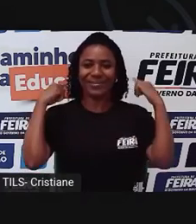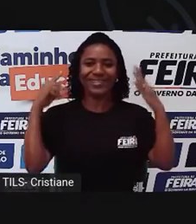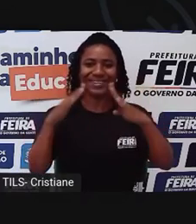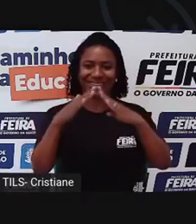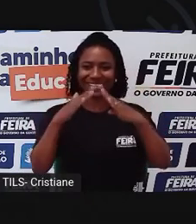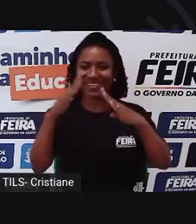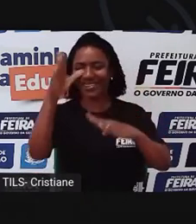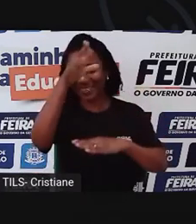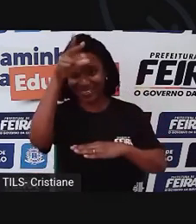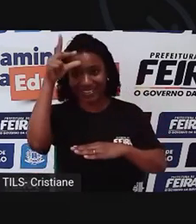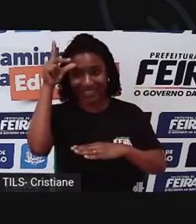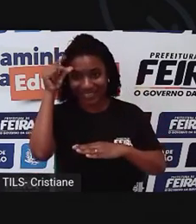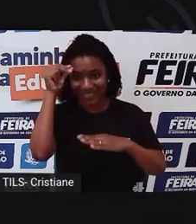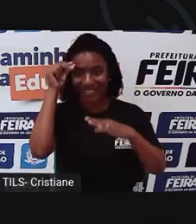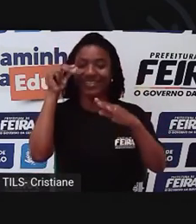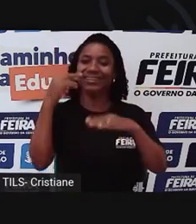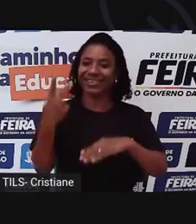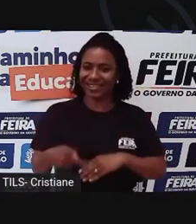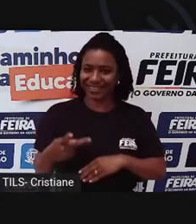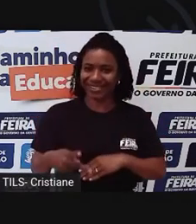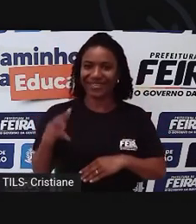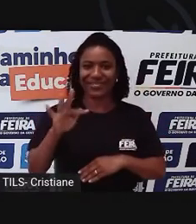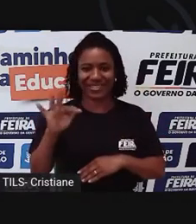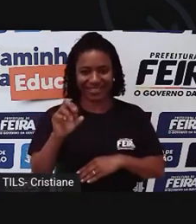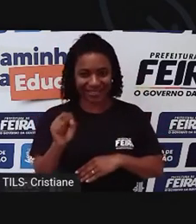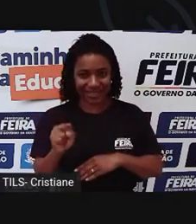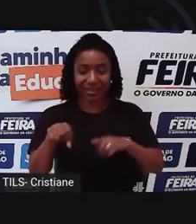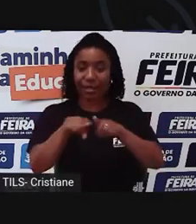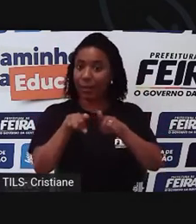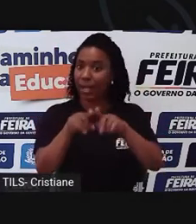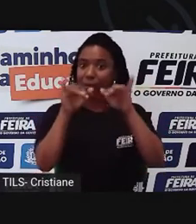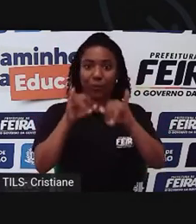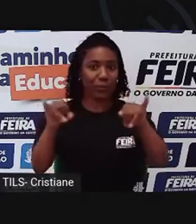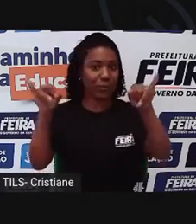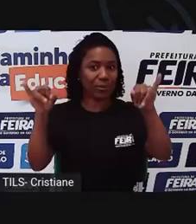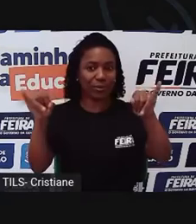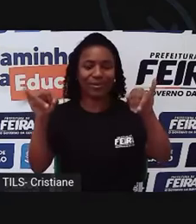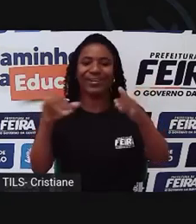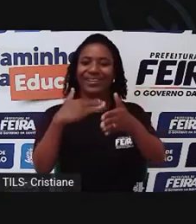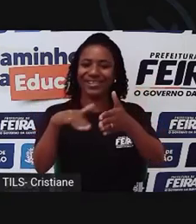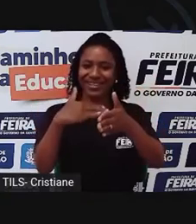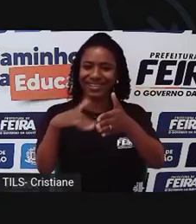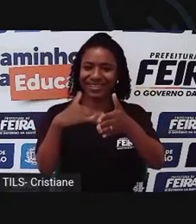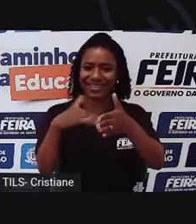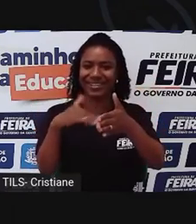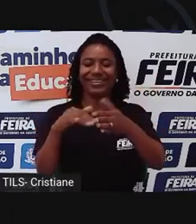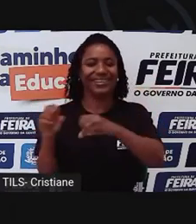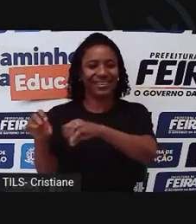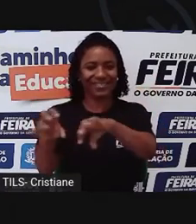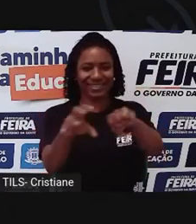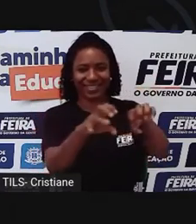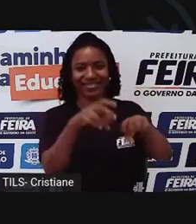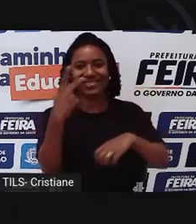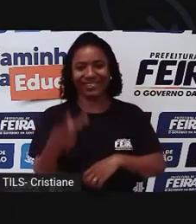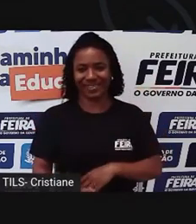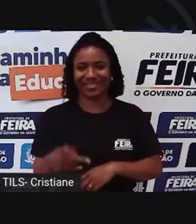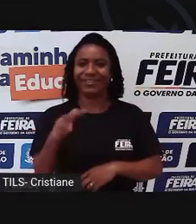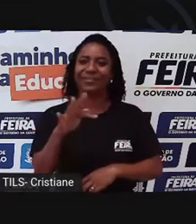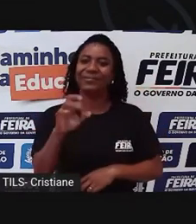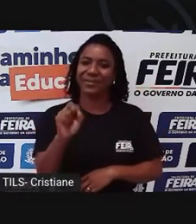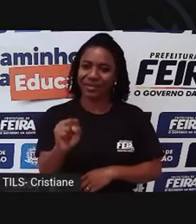Santana e também o logo da Secretaria de Educação do município, uma frase Caminhos da Educação.